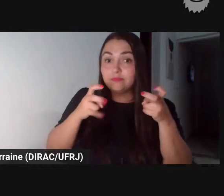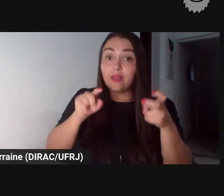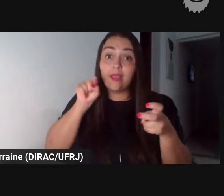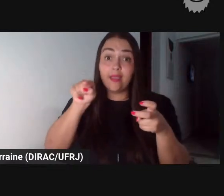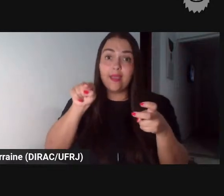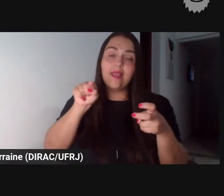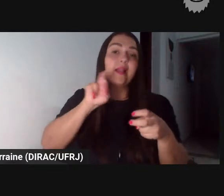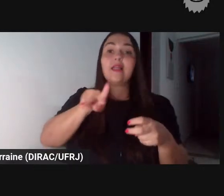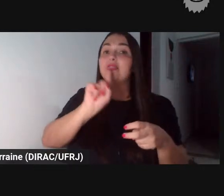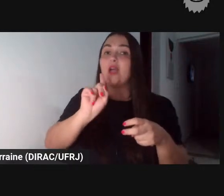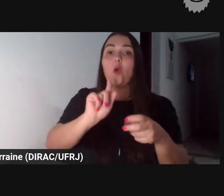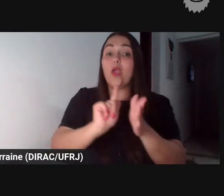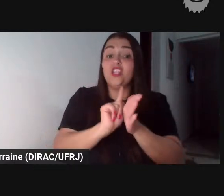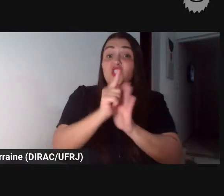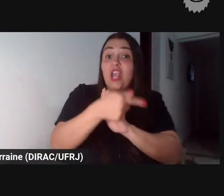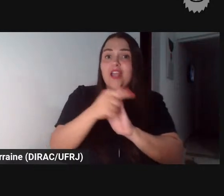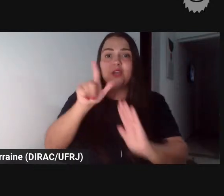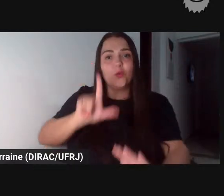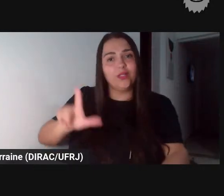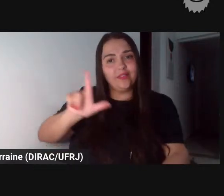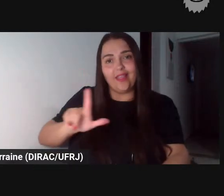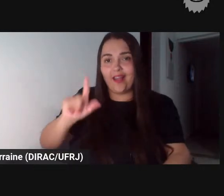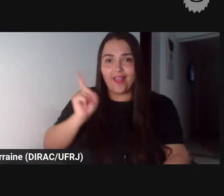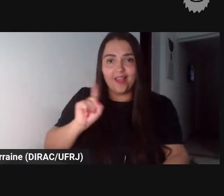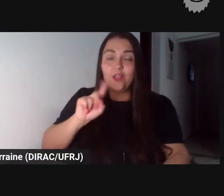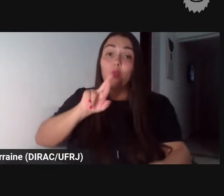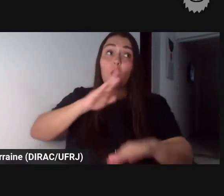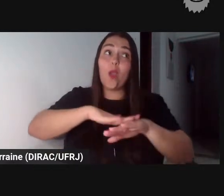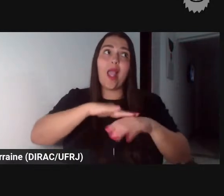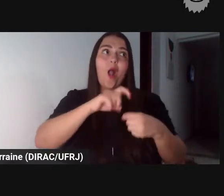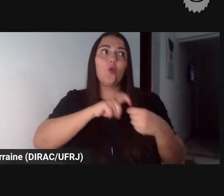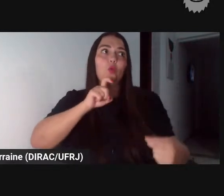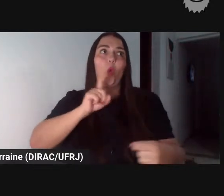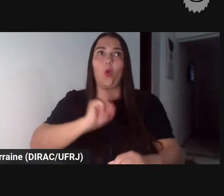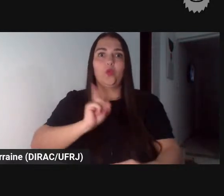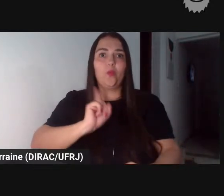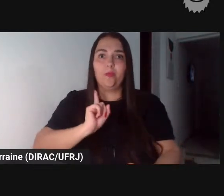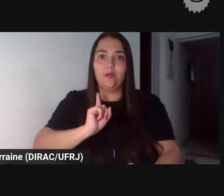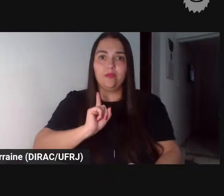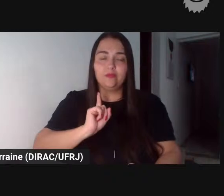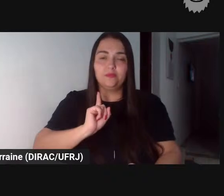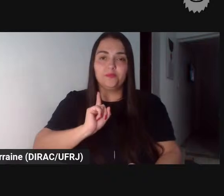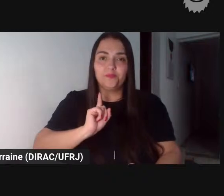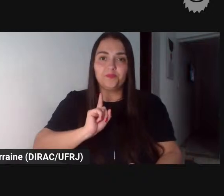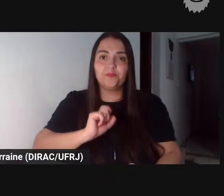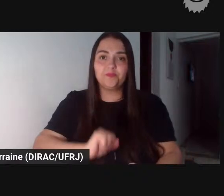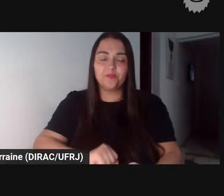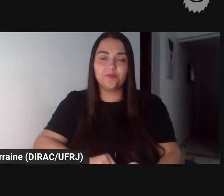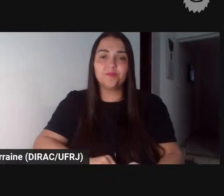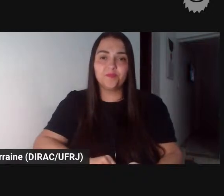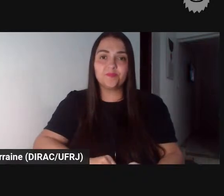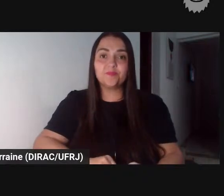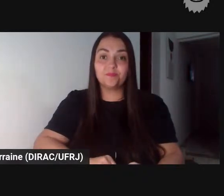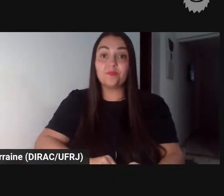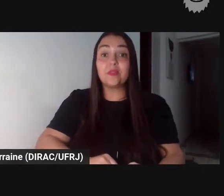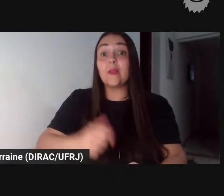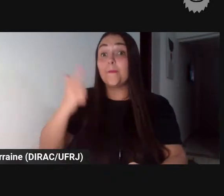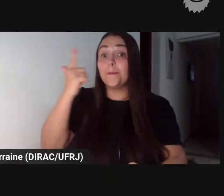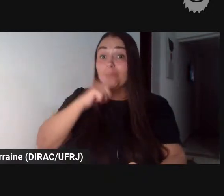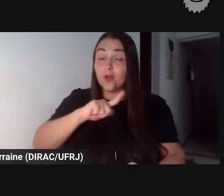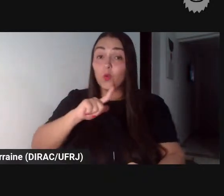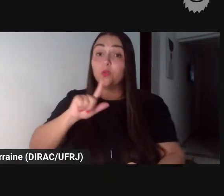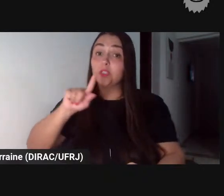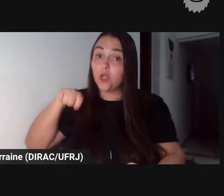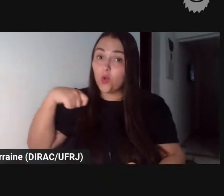é gênero literário ela ainda não está autônoma né as condições para a fábula a se